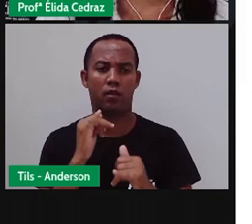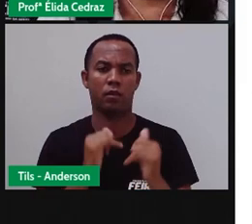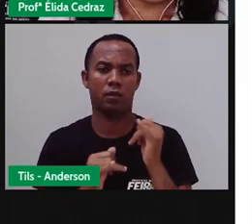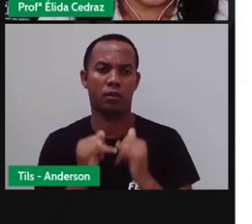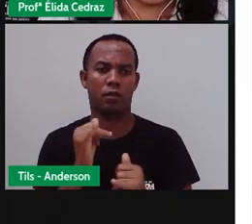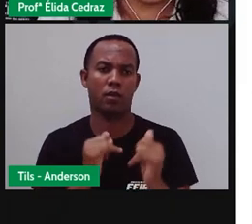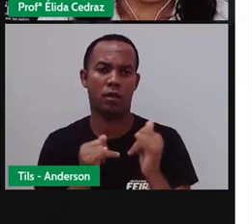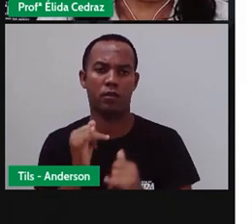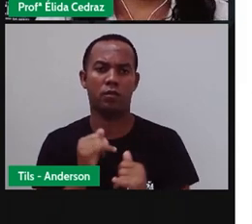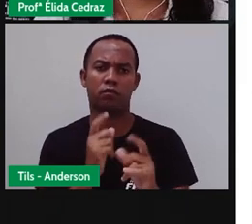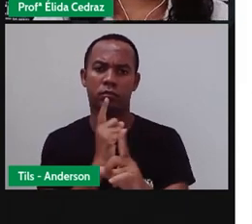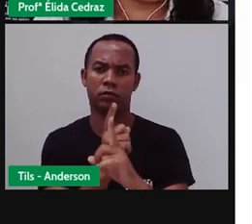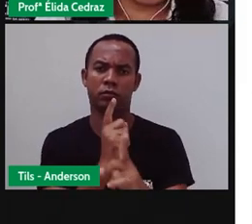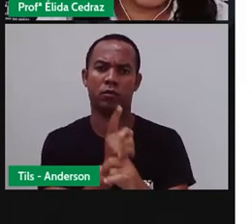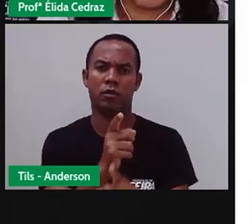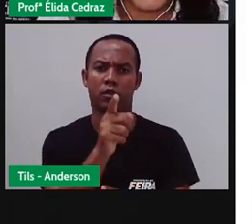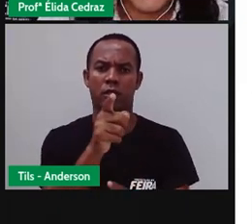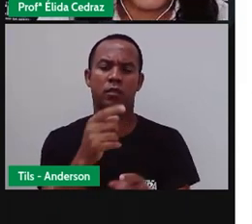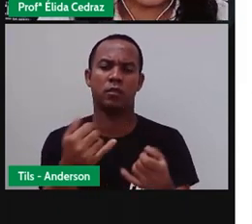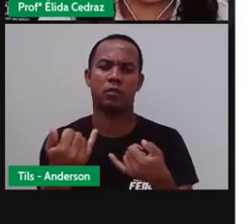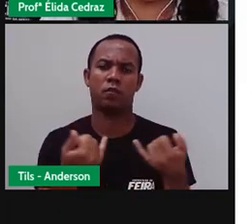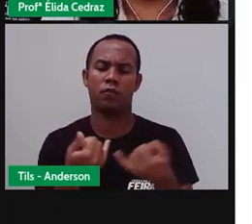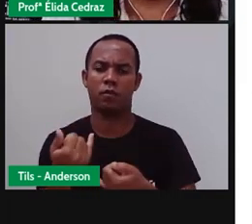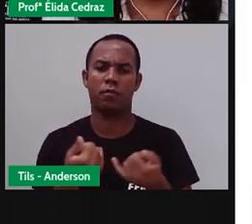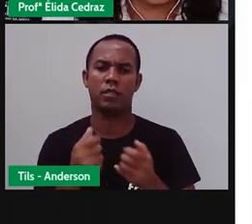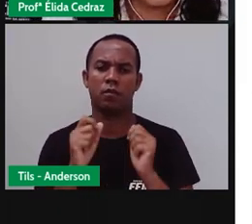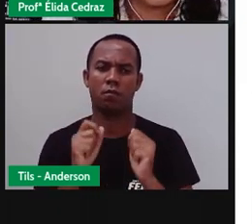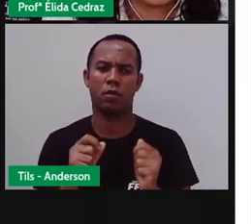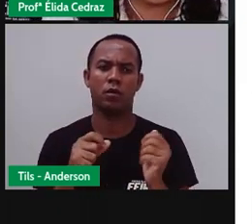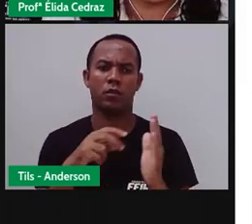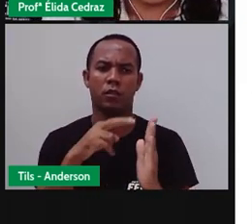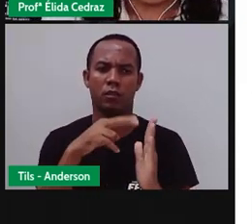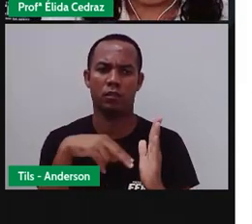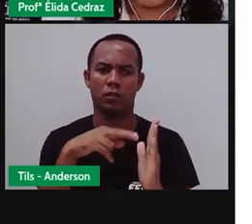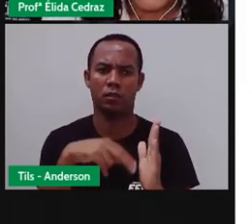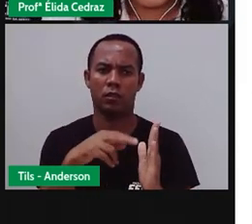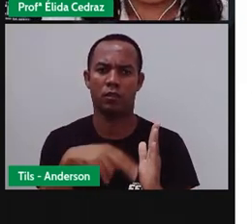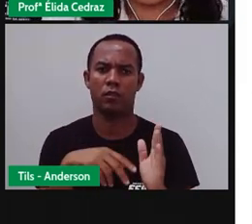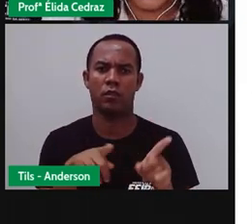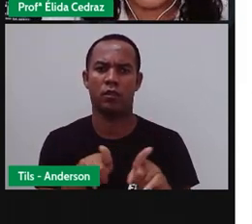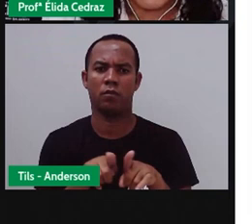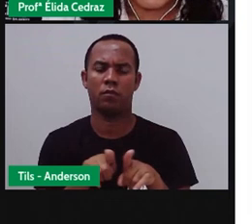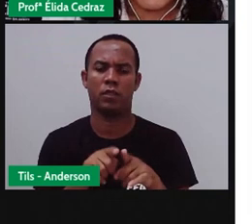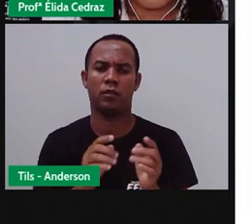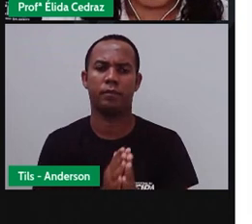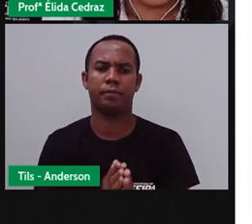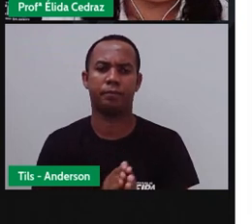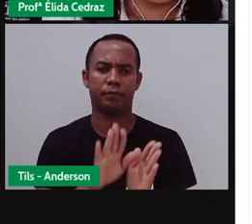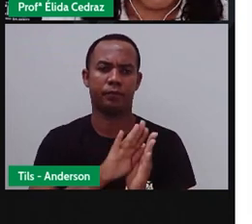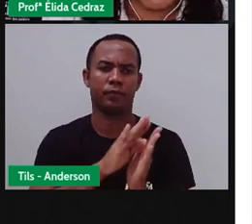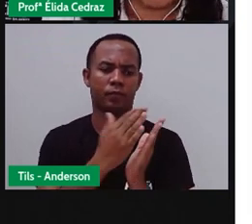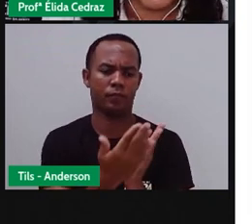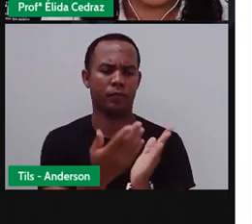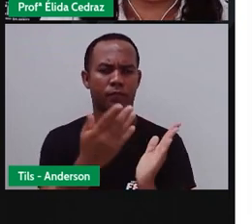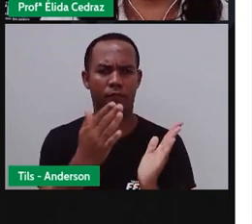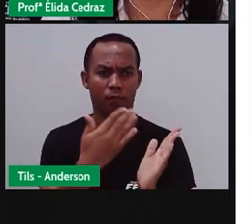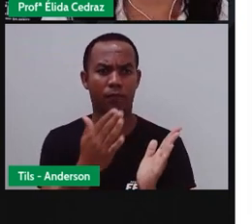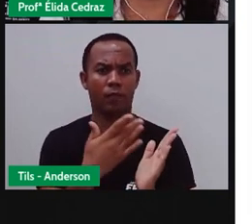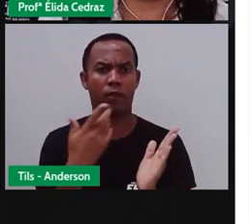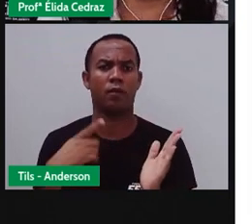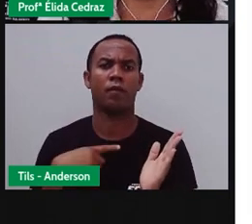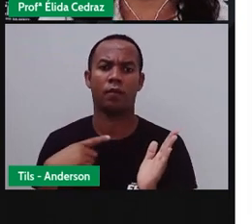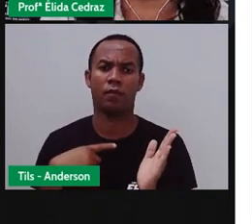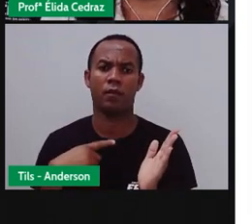dos jornais. E você pode fazer a leitura, tanto do jornal físico, aquele que é impresso em papel,